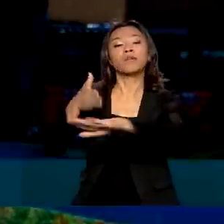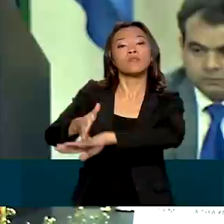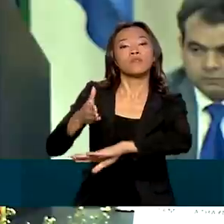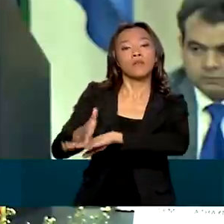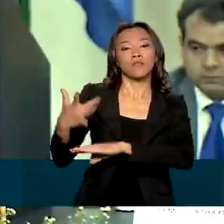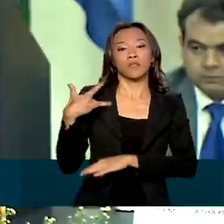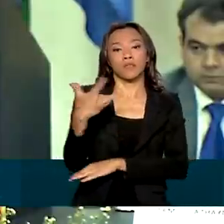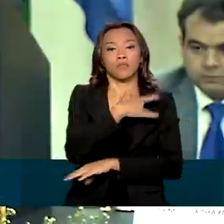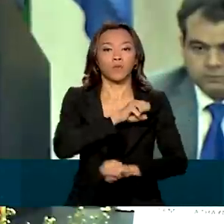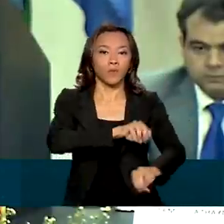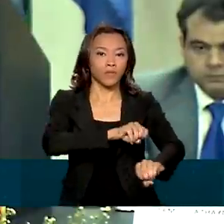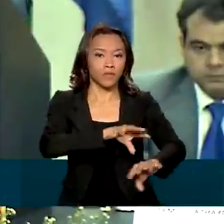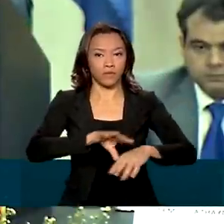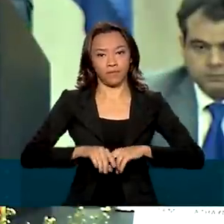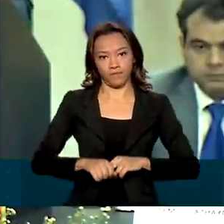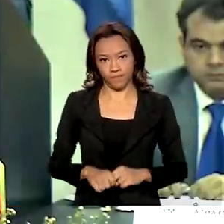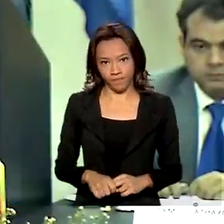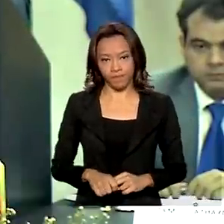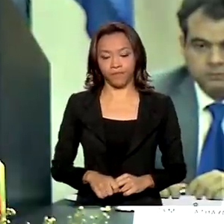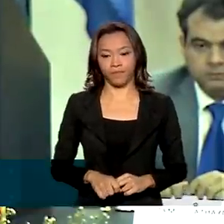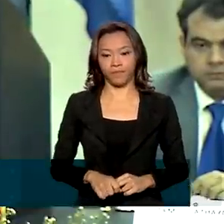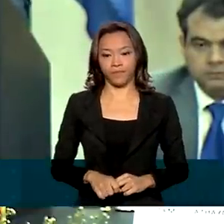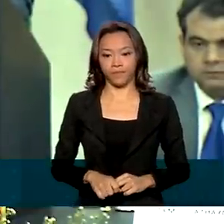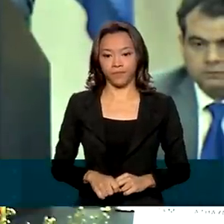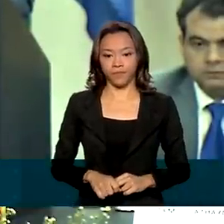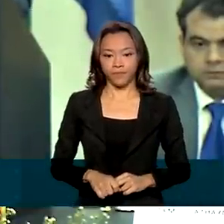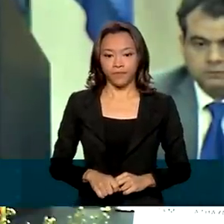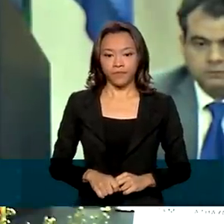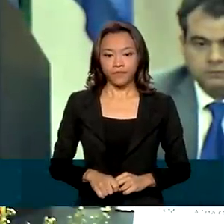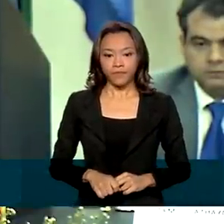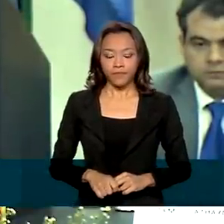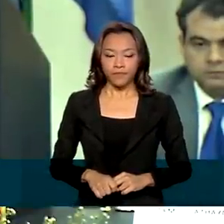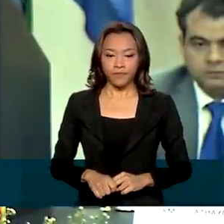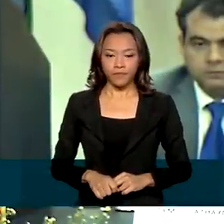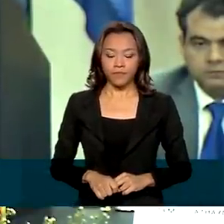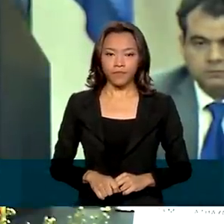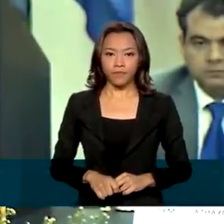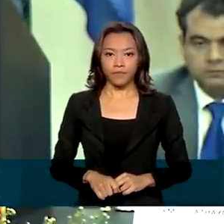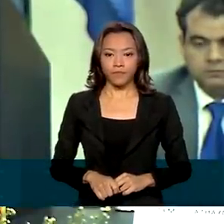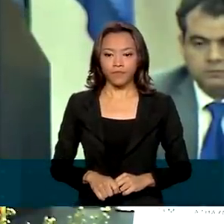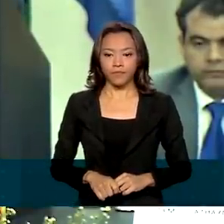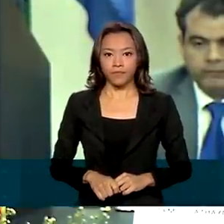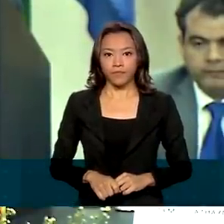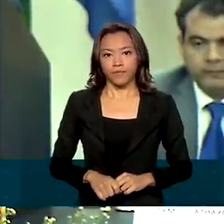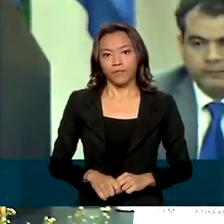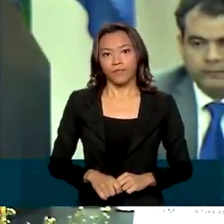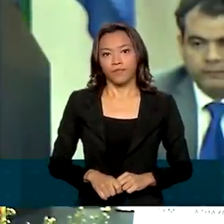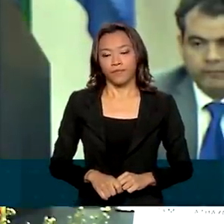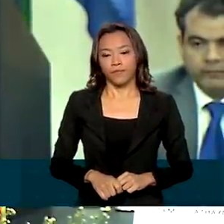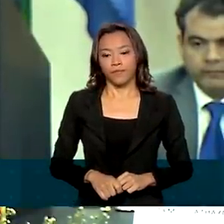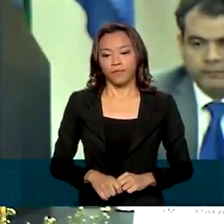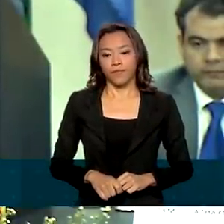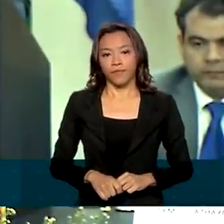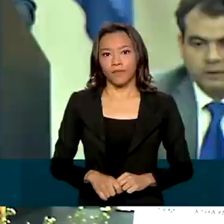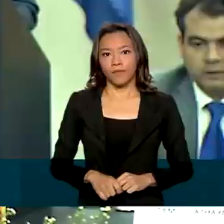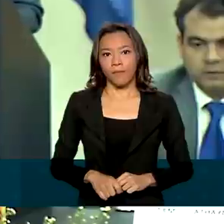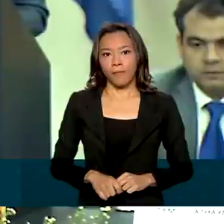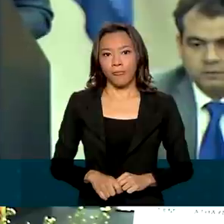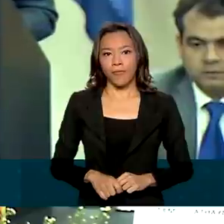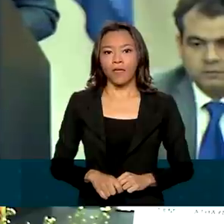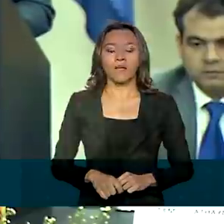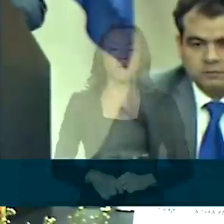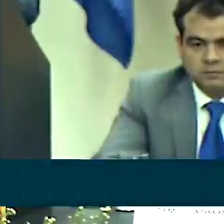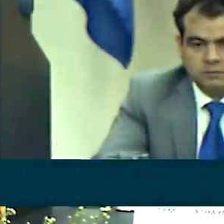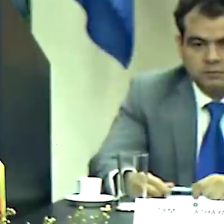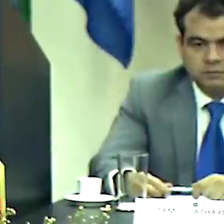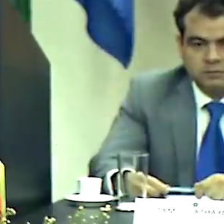saúde. Os esforços precisam ser direcionados aos invisíveis. Então, a gente sabe que existem casos de pessoas que não são atendidas no